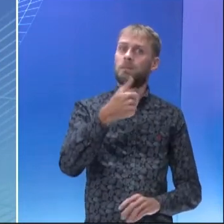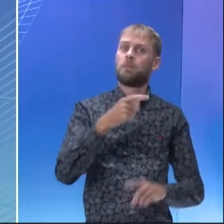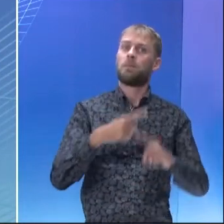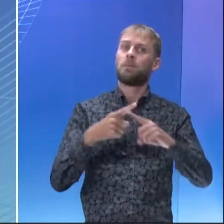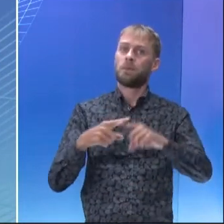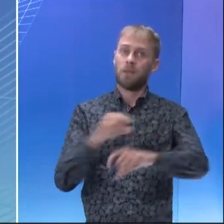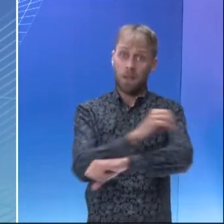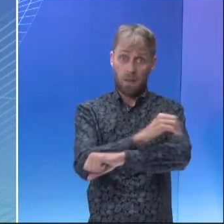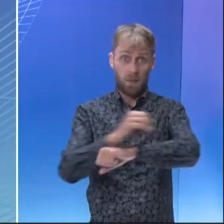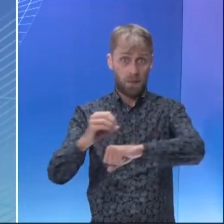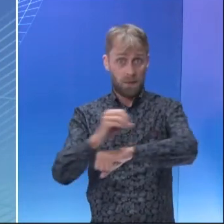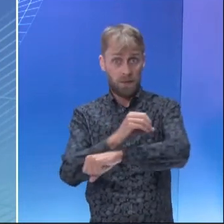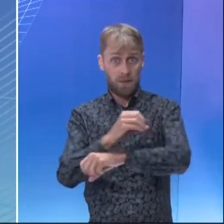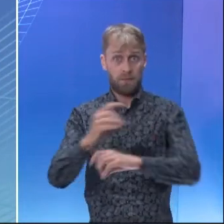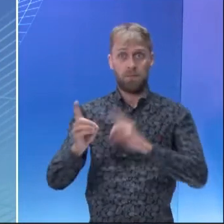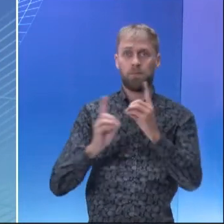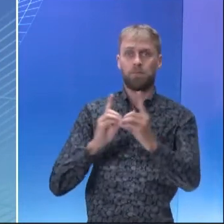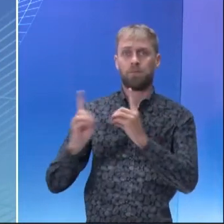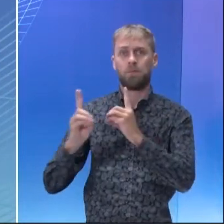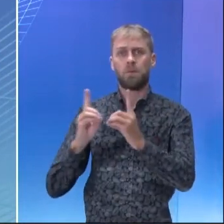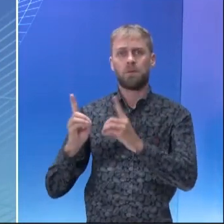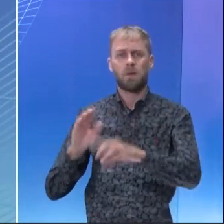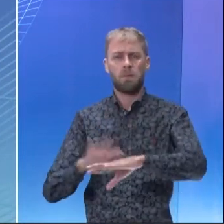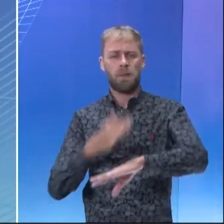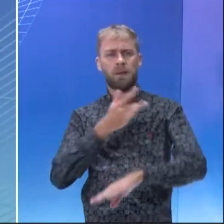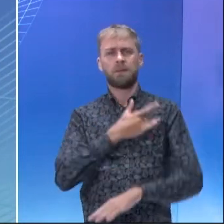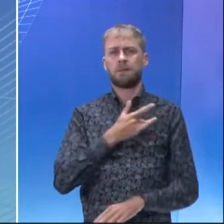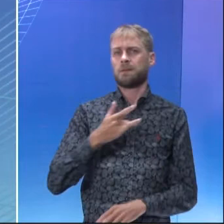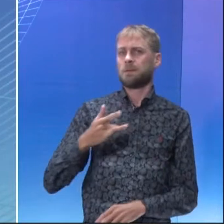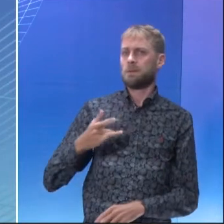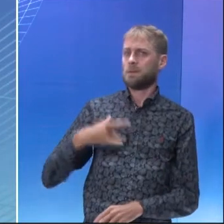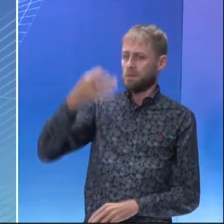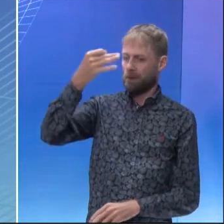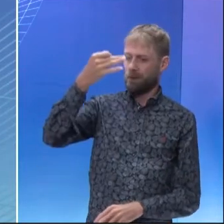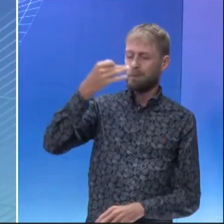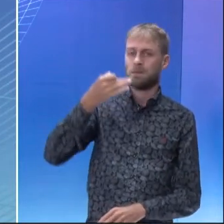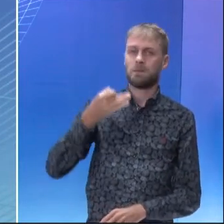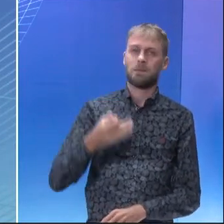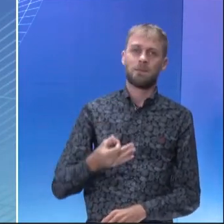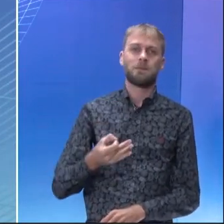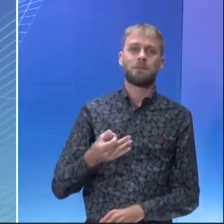orgânica, ela se propõe a uma produtividade mais saudável.